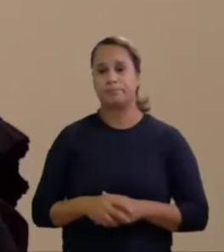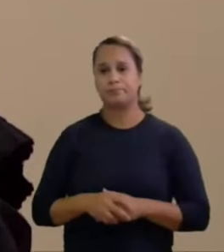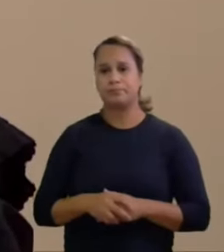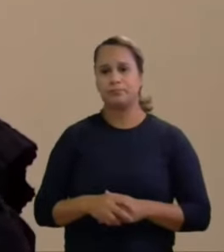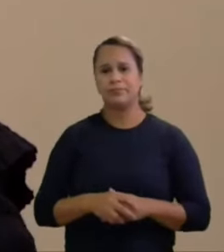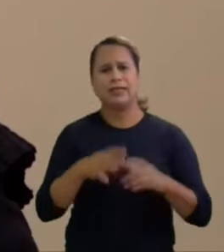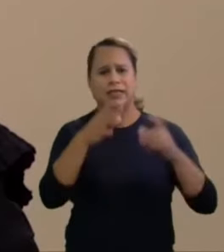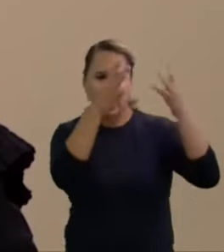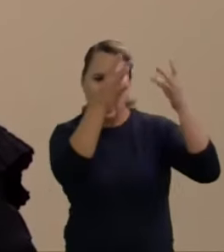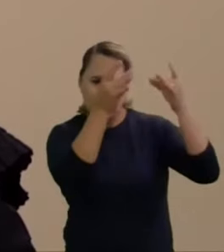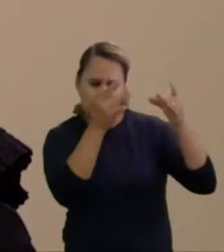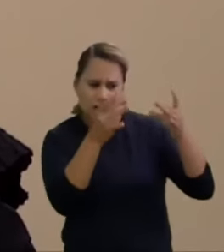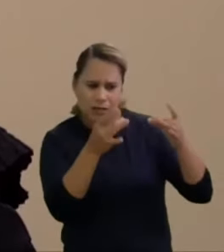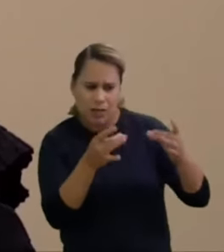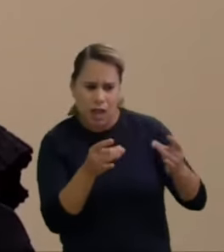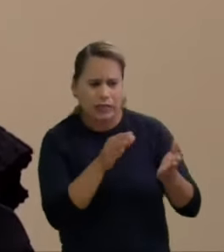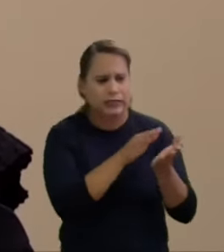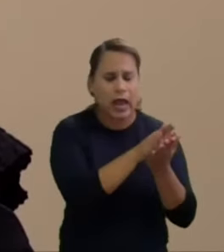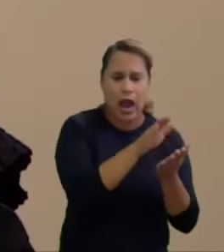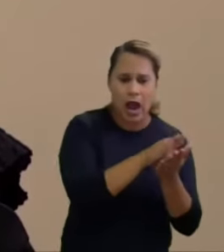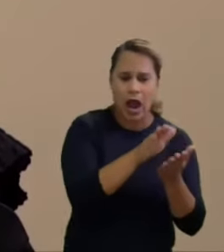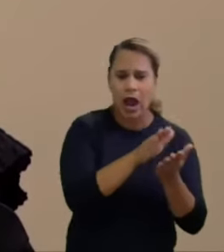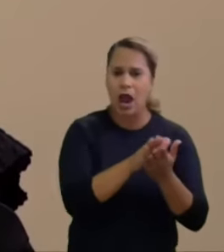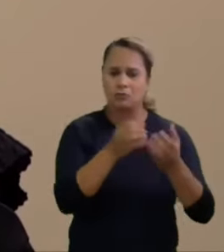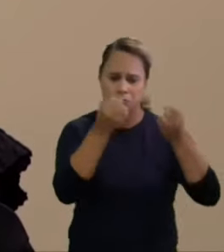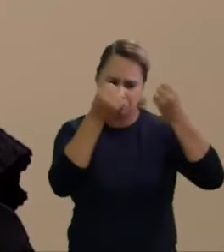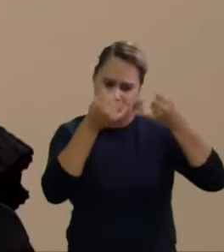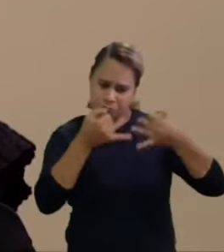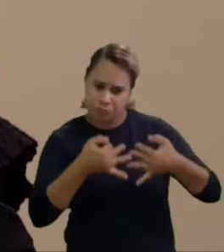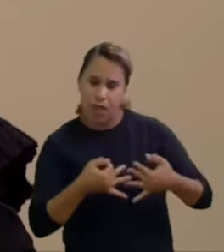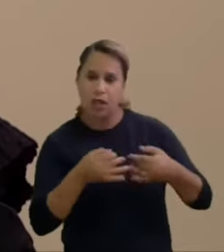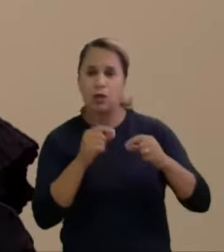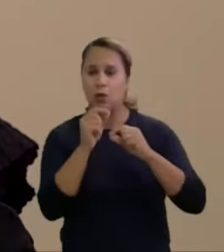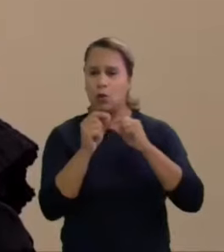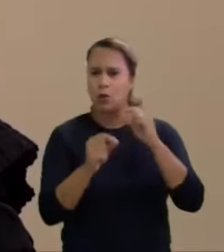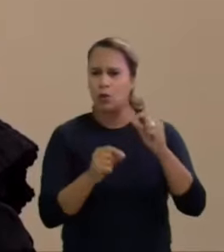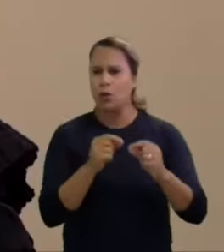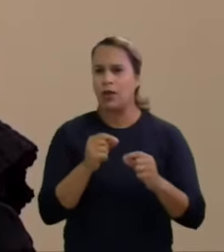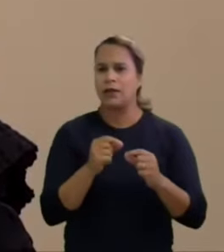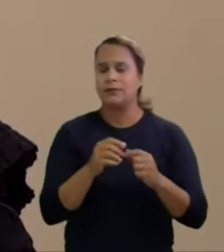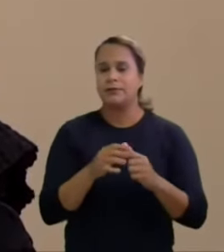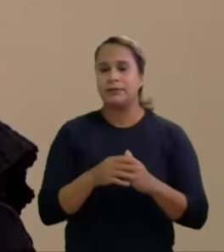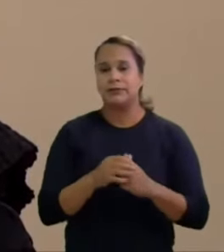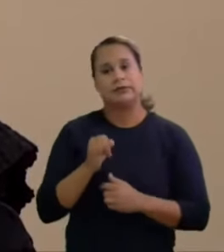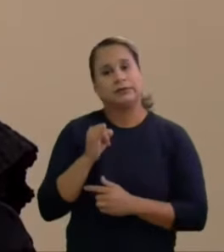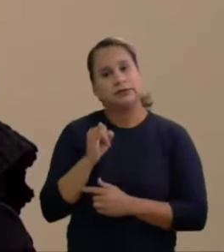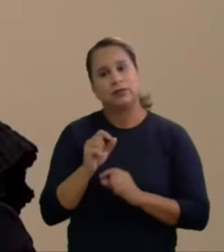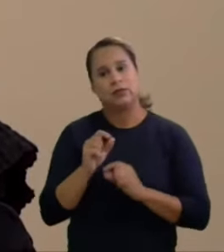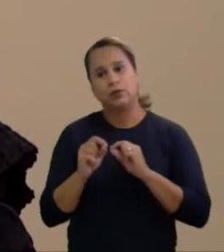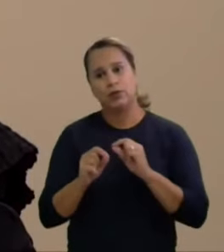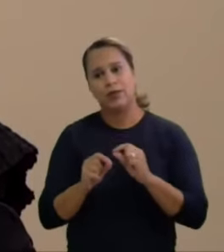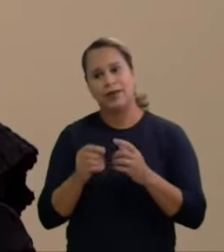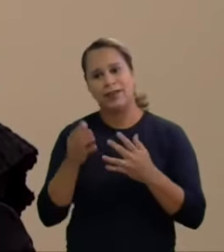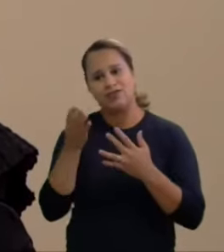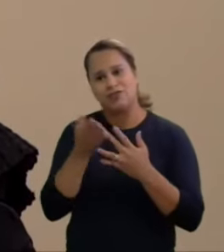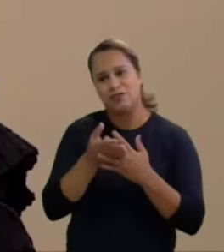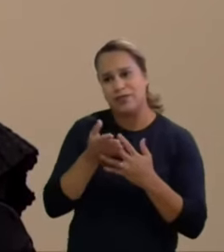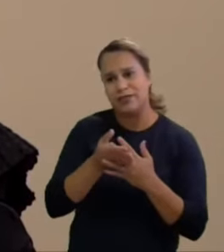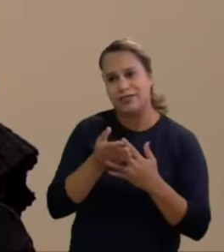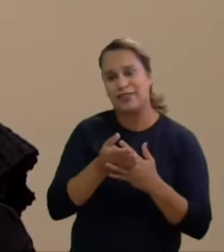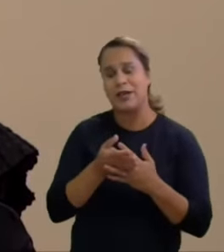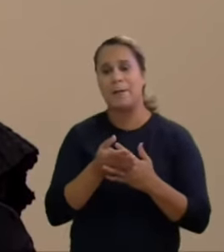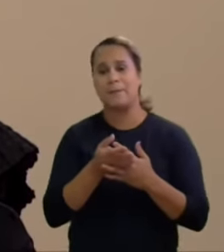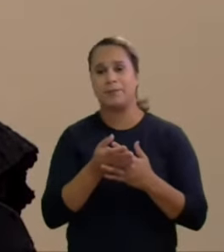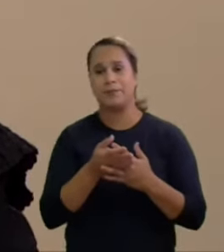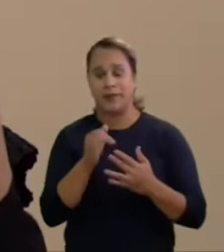esses gastos e extraísse essas médias. Se para dividir a ver de uma empresa a gente faz uma